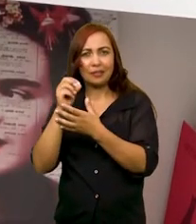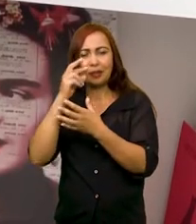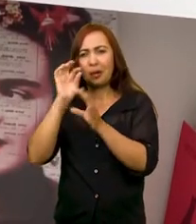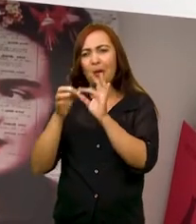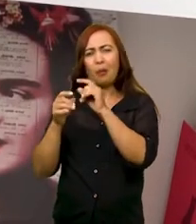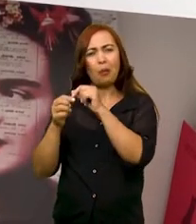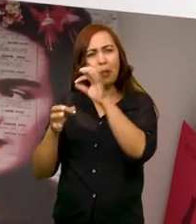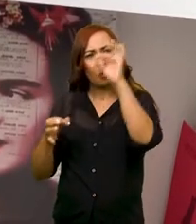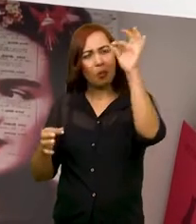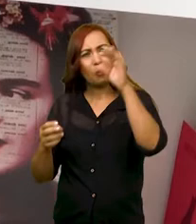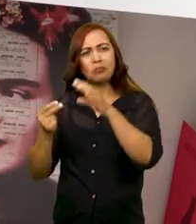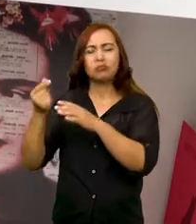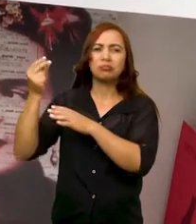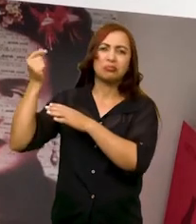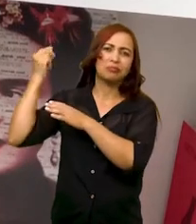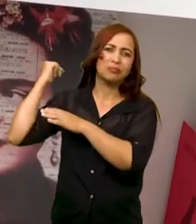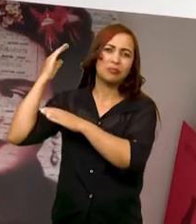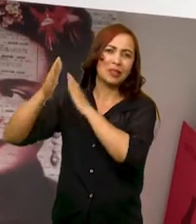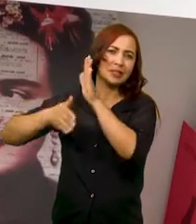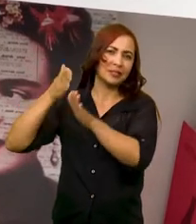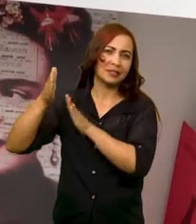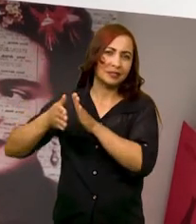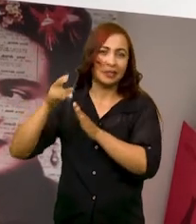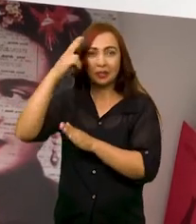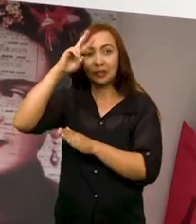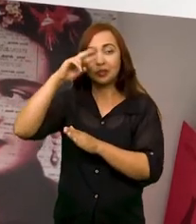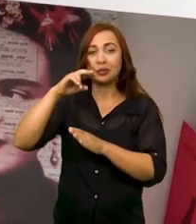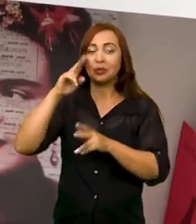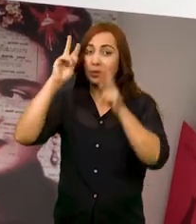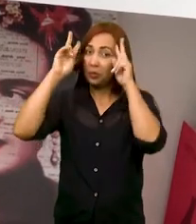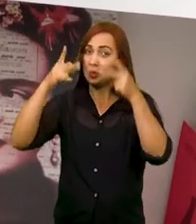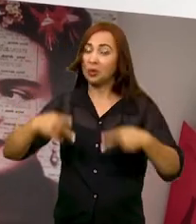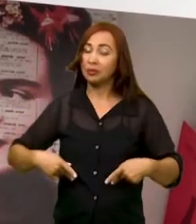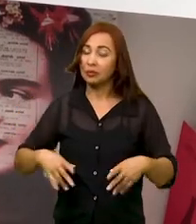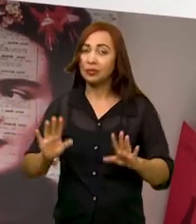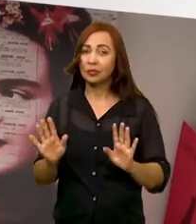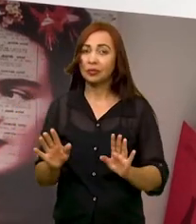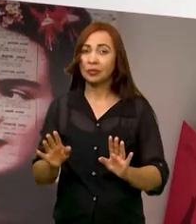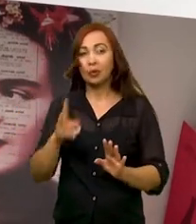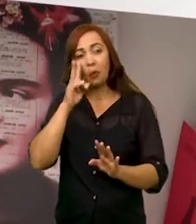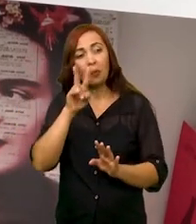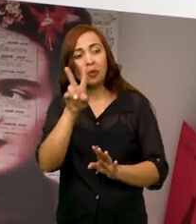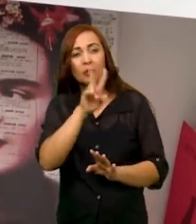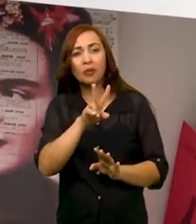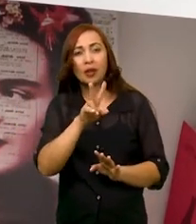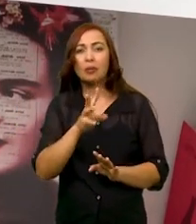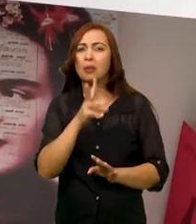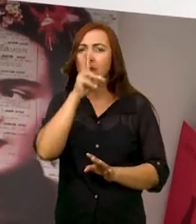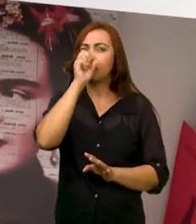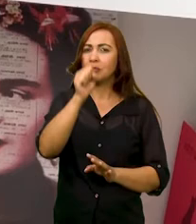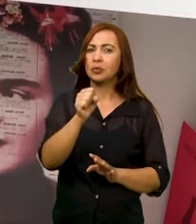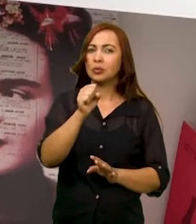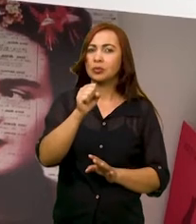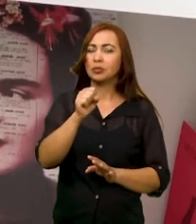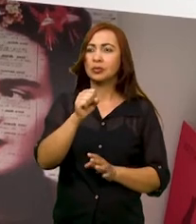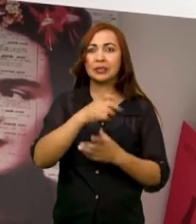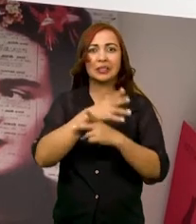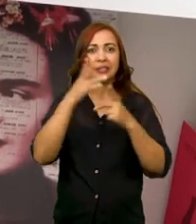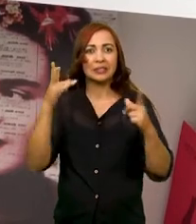da história da humanidade e voltarmos aqui para a atualidade, vamos observar uma potencialidade